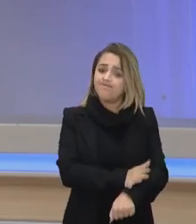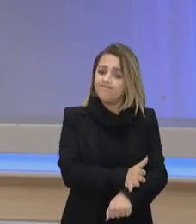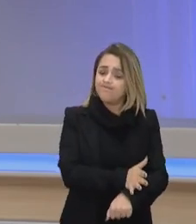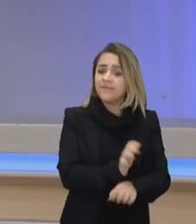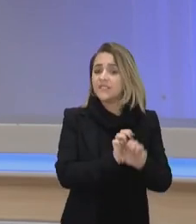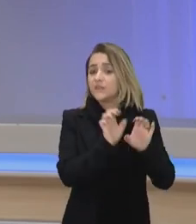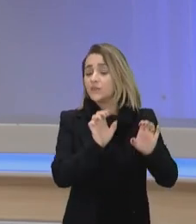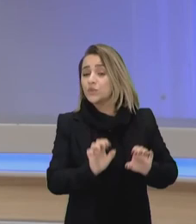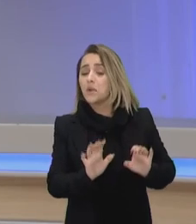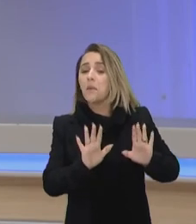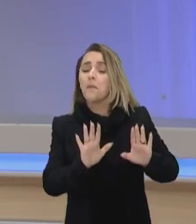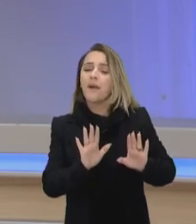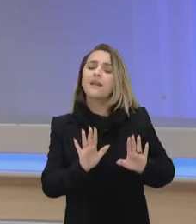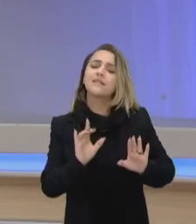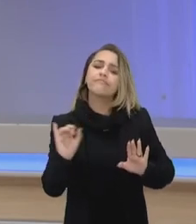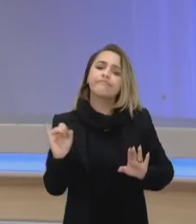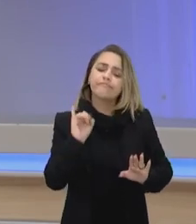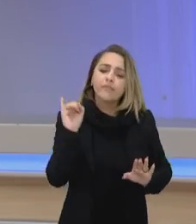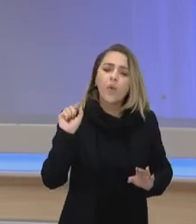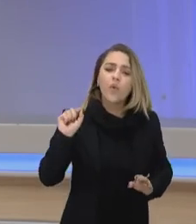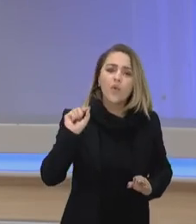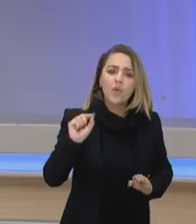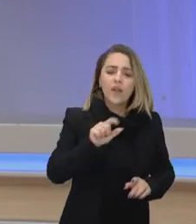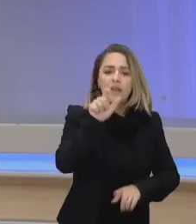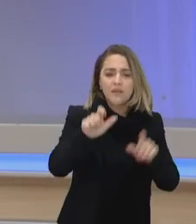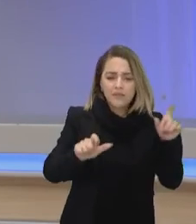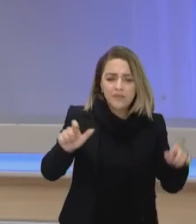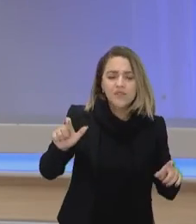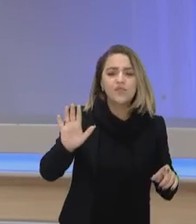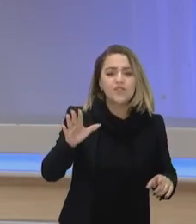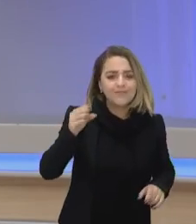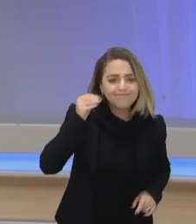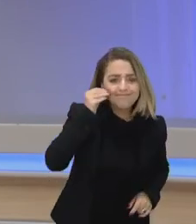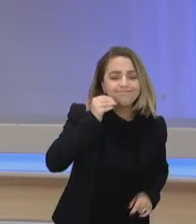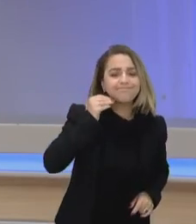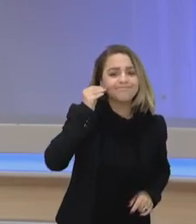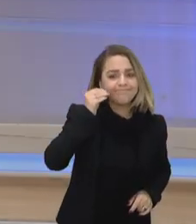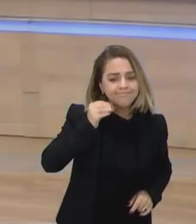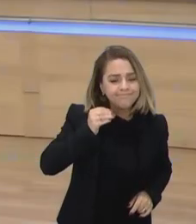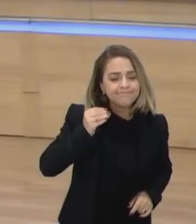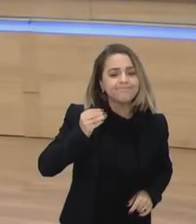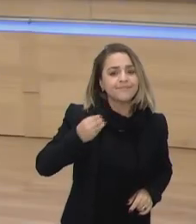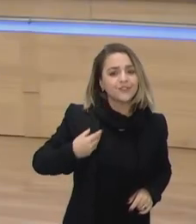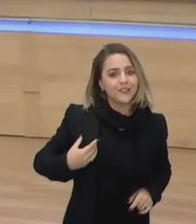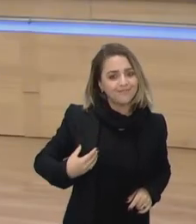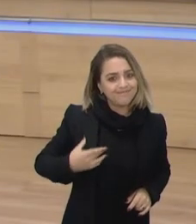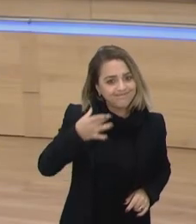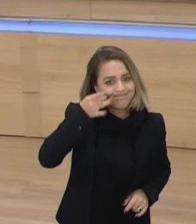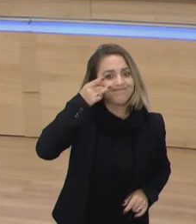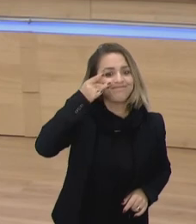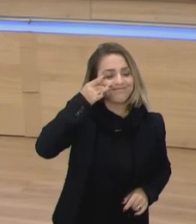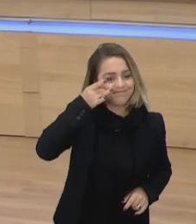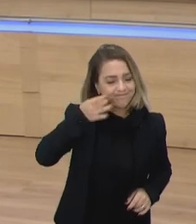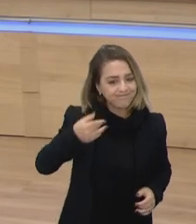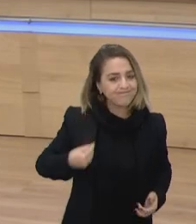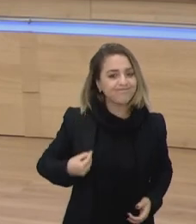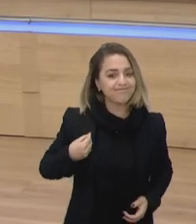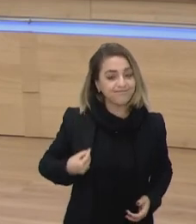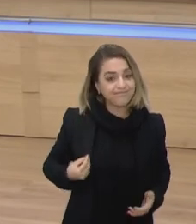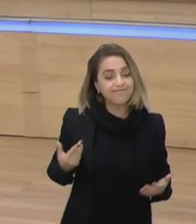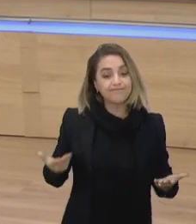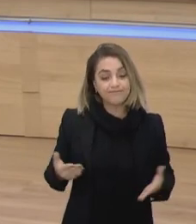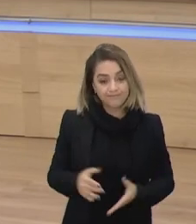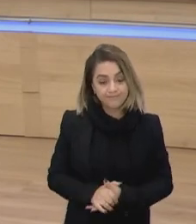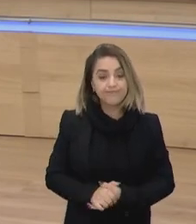importante é que as pessoas sentem e vivem isso então isso tudo que eu estou falando para vocês é